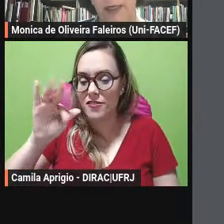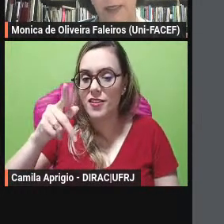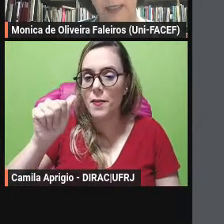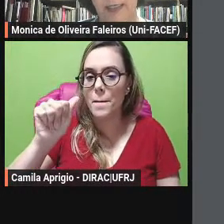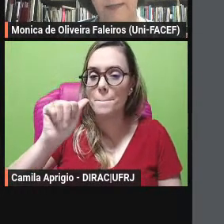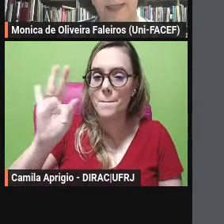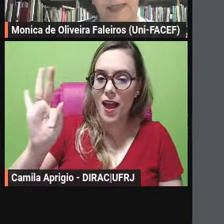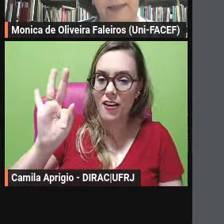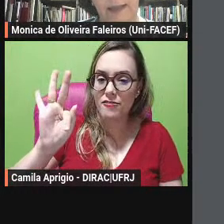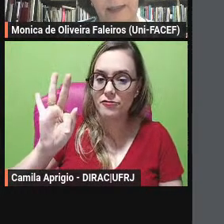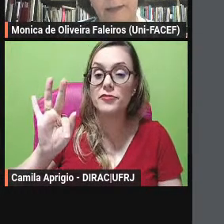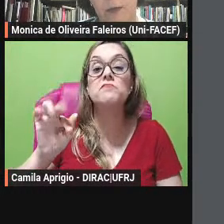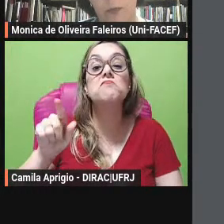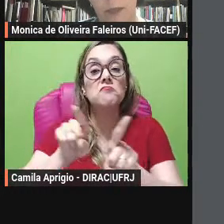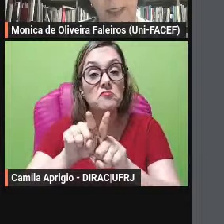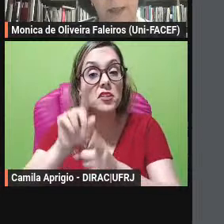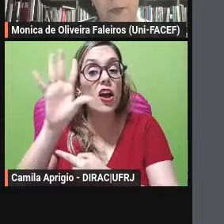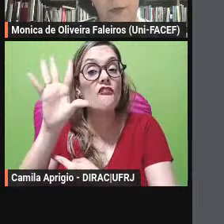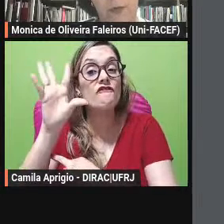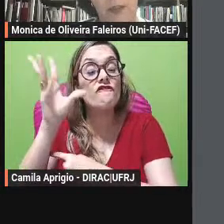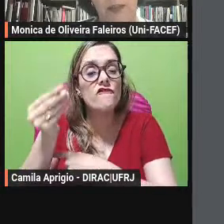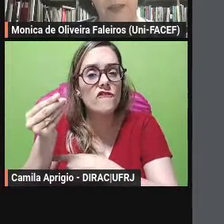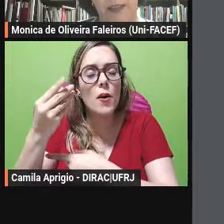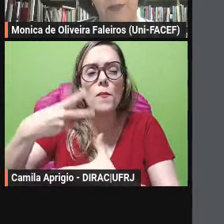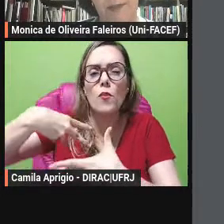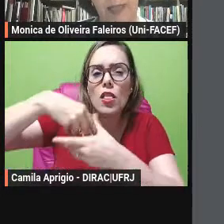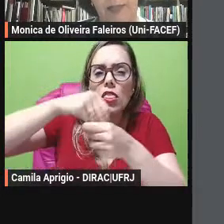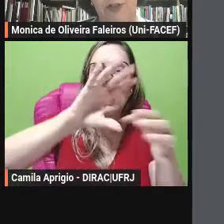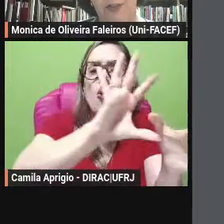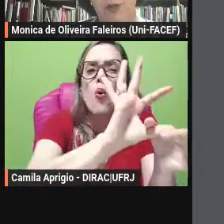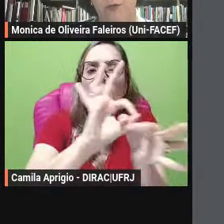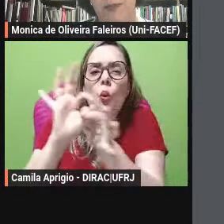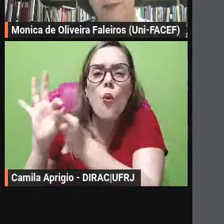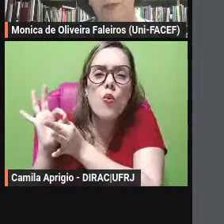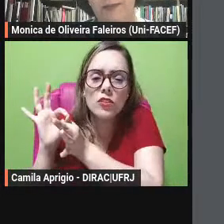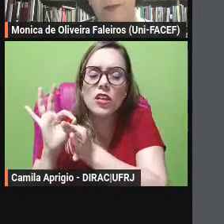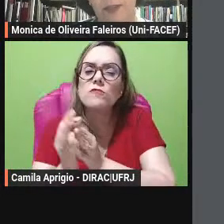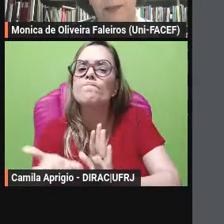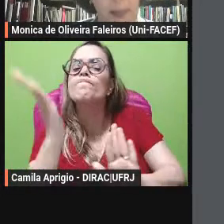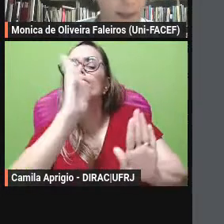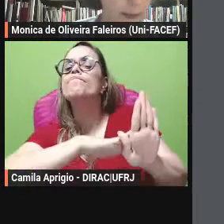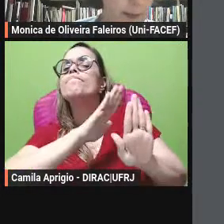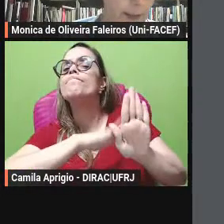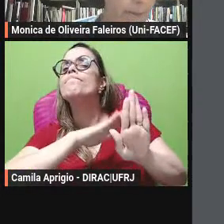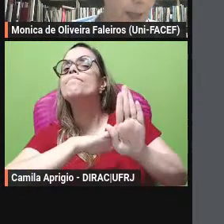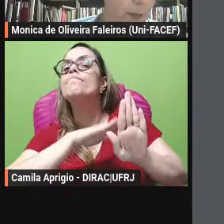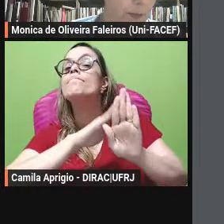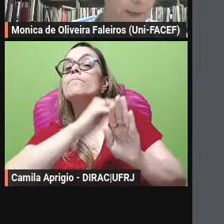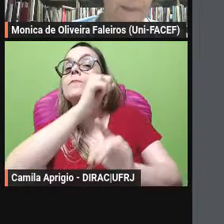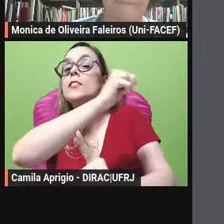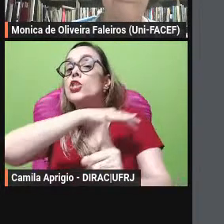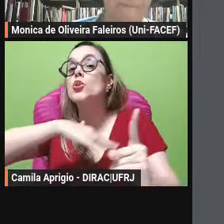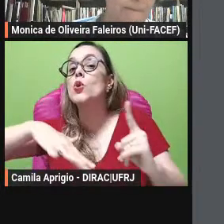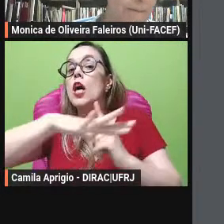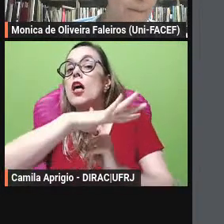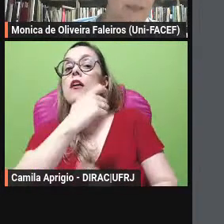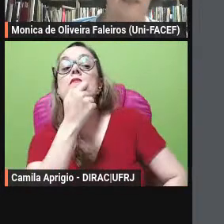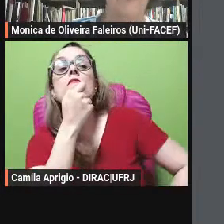inserida nesse contexto de sátira de alguma situação que está em pauta